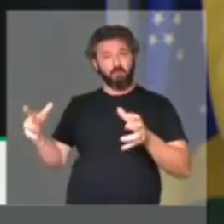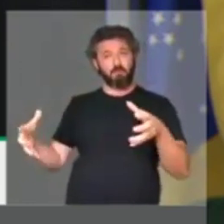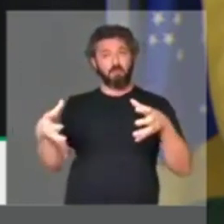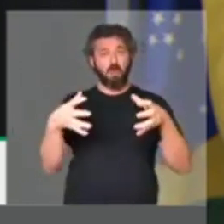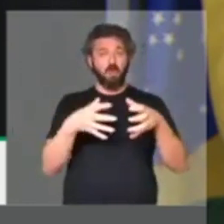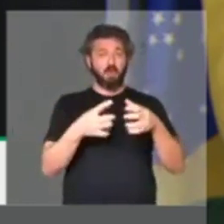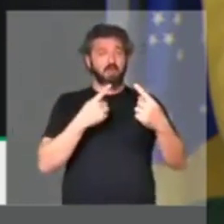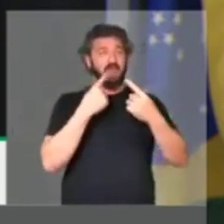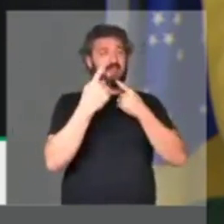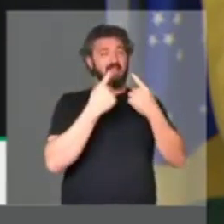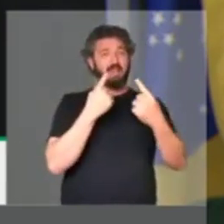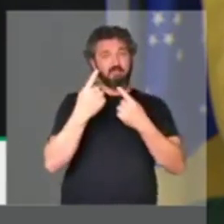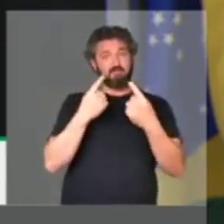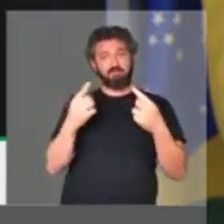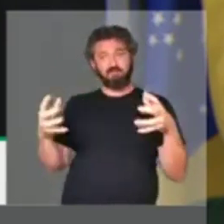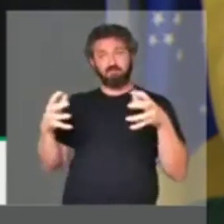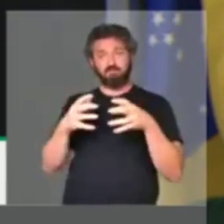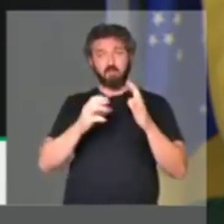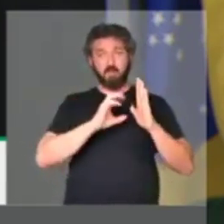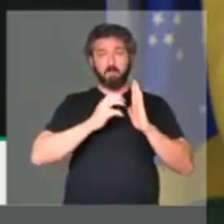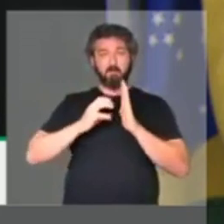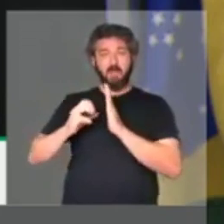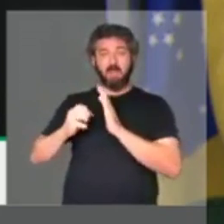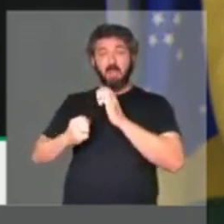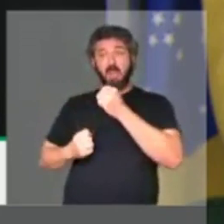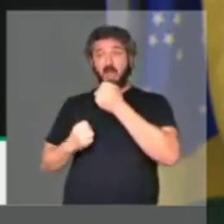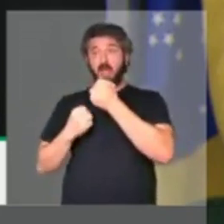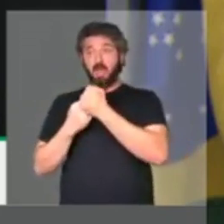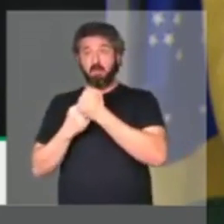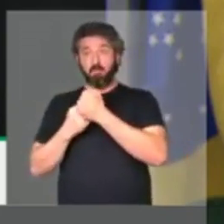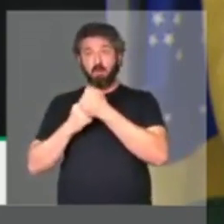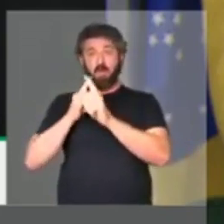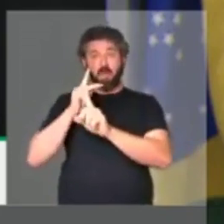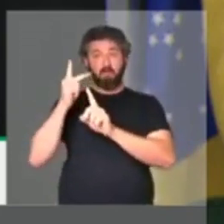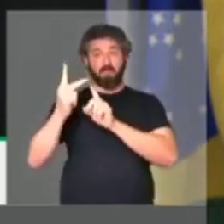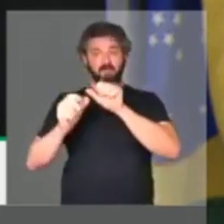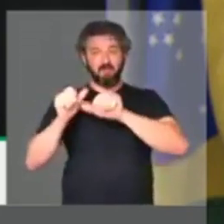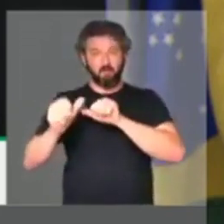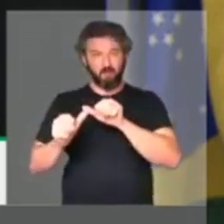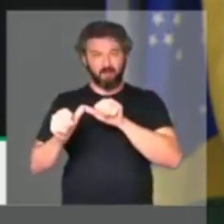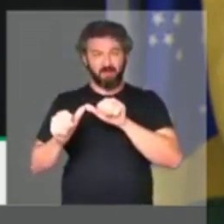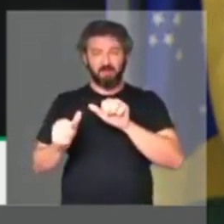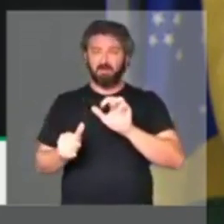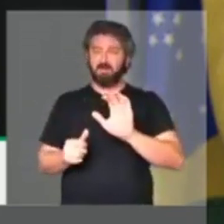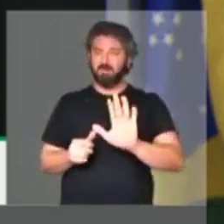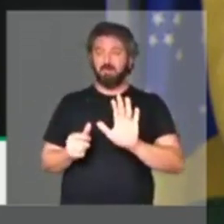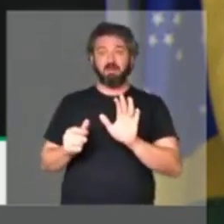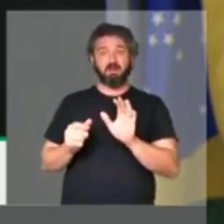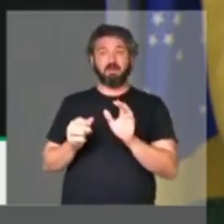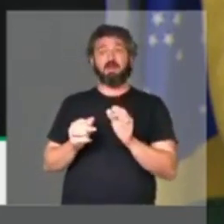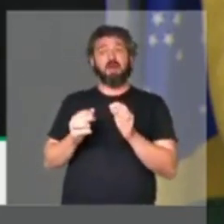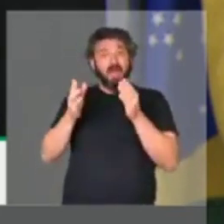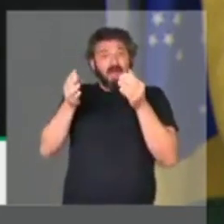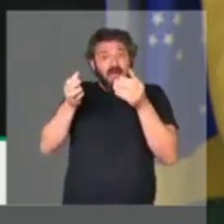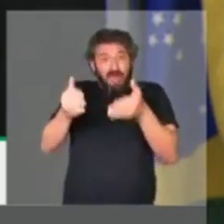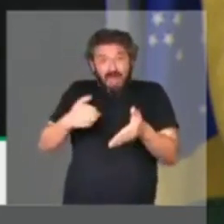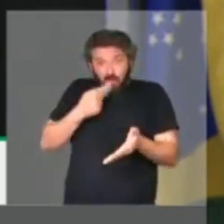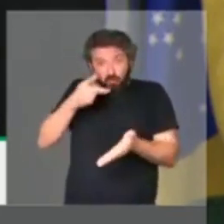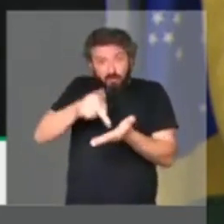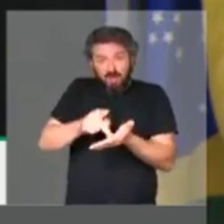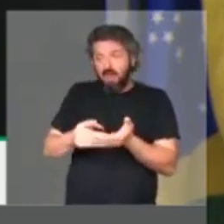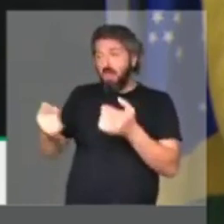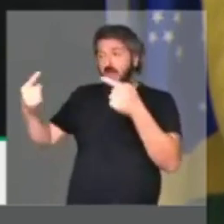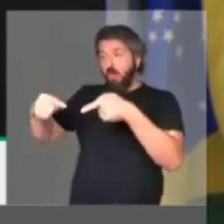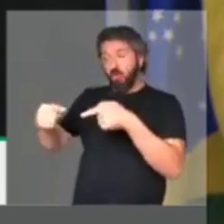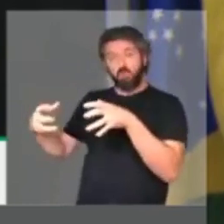coletiva de imprensa de partidos que apoiam a reforma previdenciária. É exatamente isso que eu acabei de afirmar.